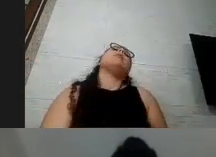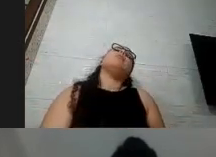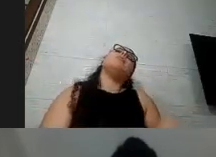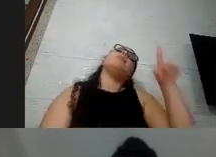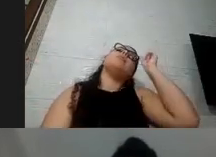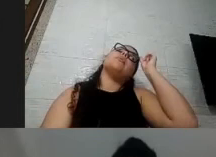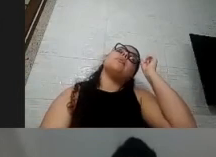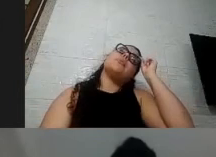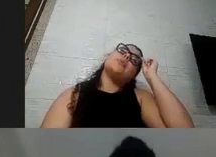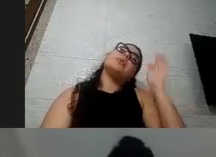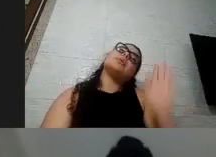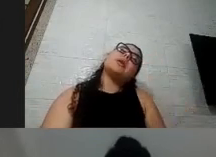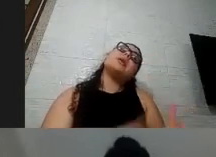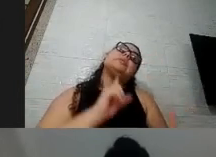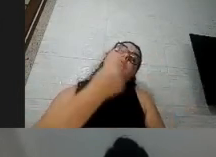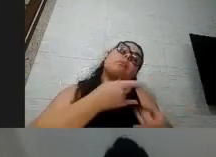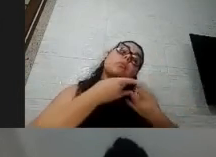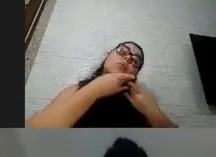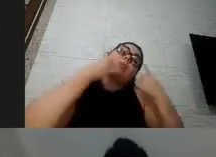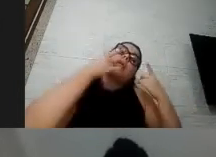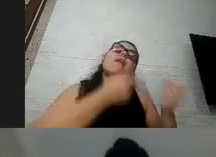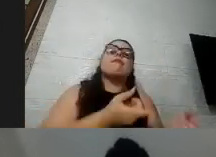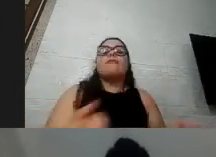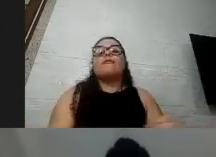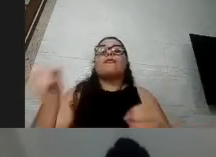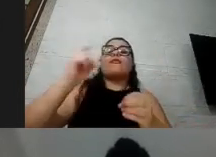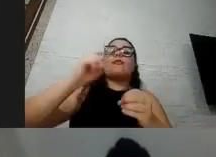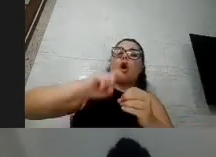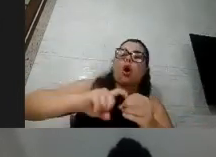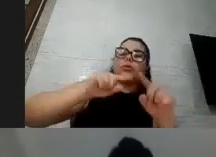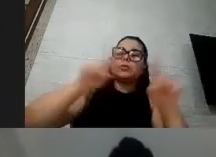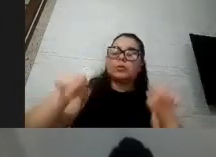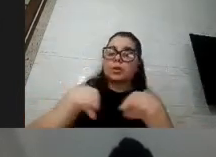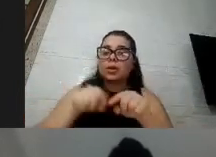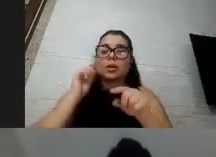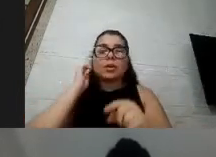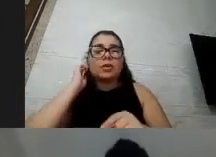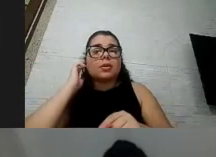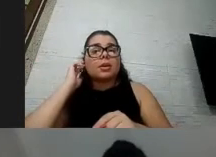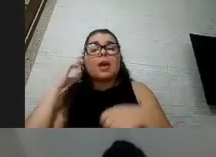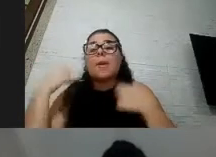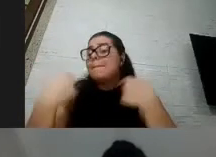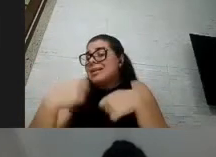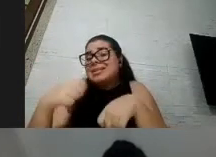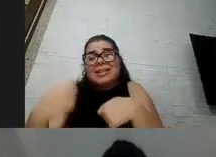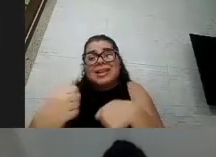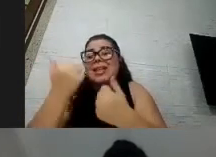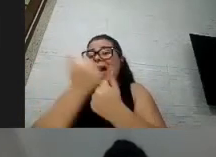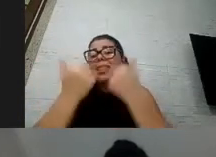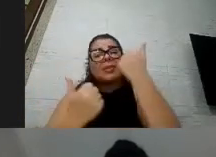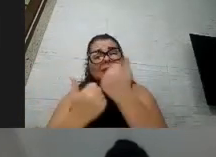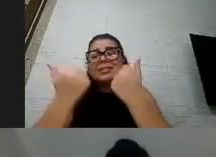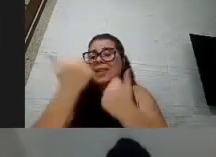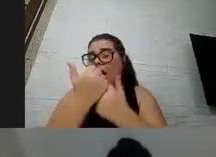e daí a gente volta no ambiente quando está todo mundo e você põe mais cinco minutos de máscara então assim tem que adaptar para